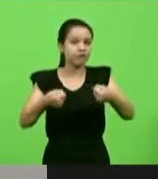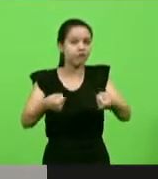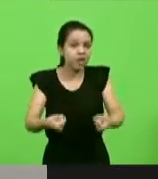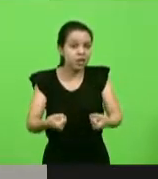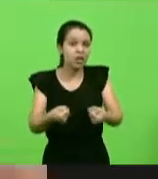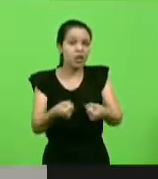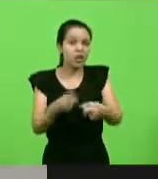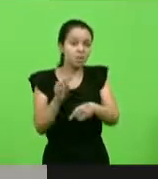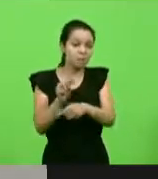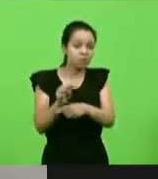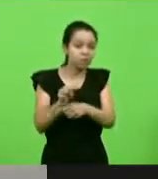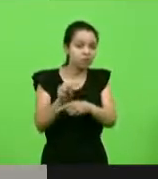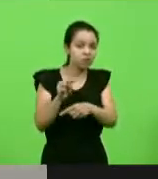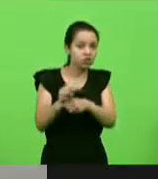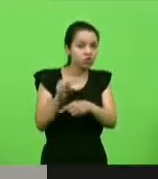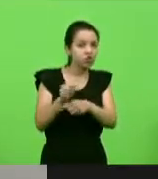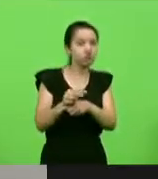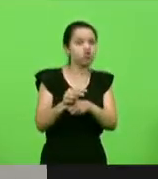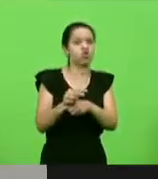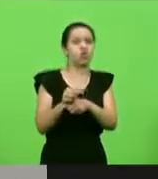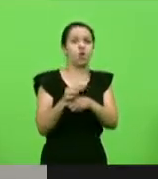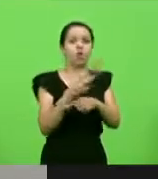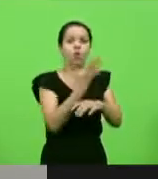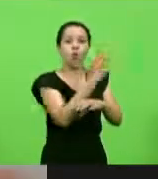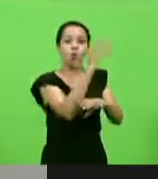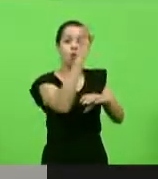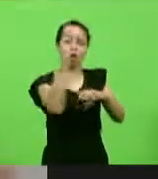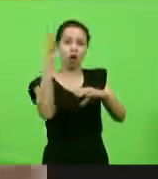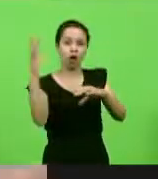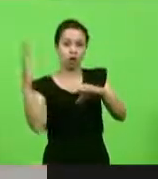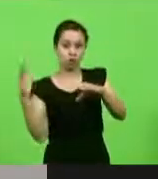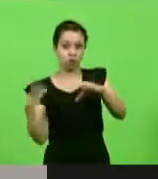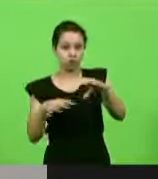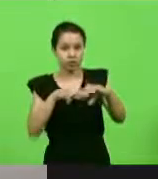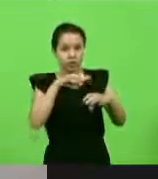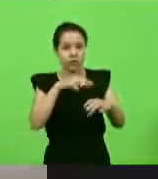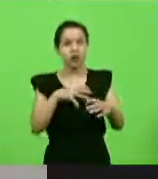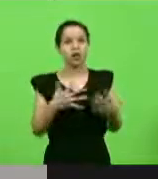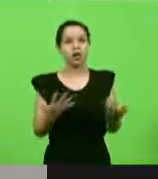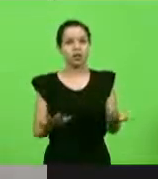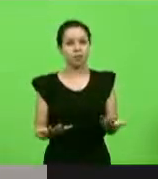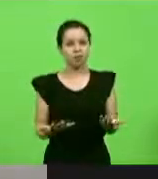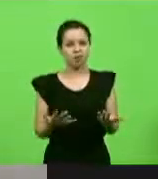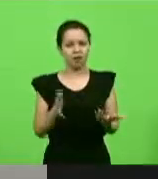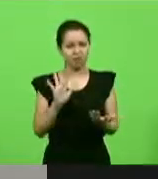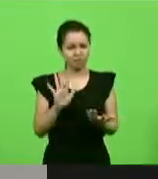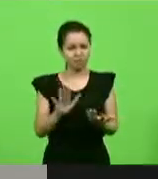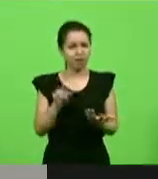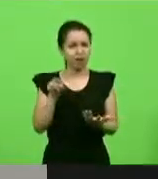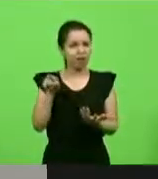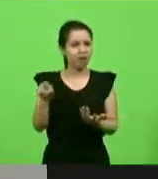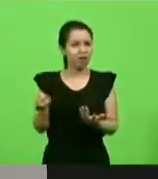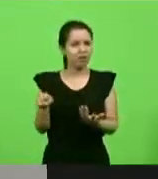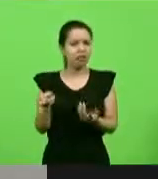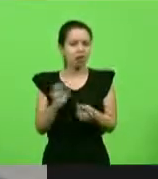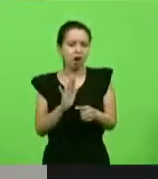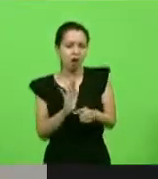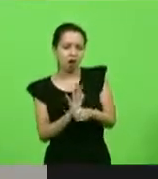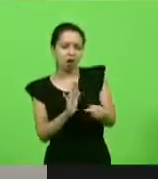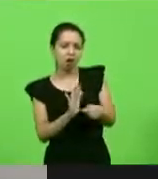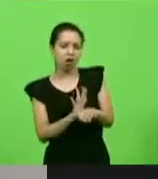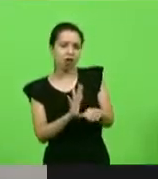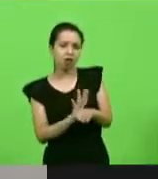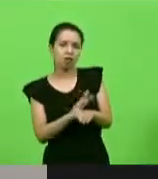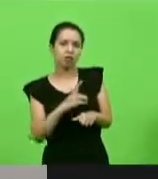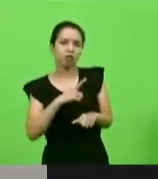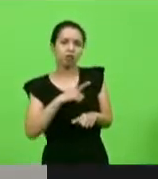do ambiente, são os dois que dão amparo a esse desastre todo. Ou seja, não